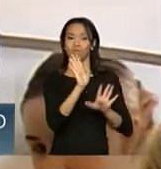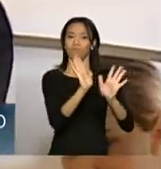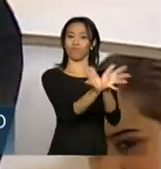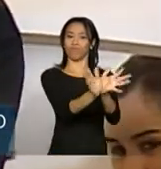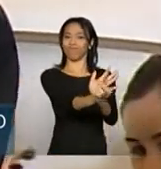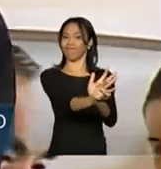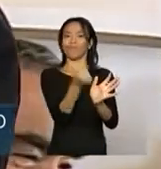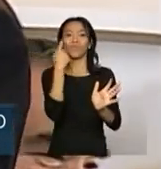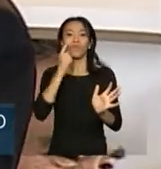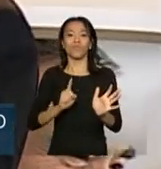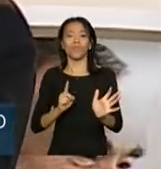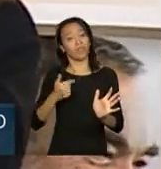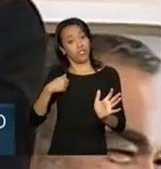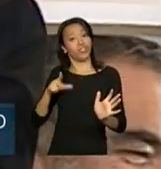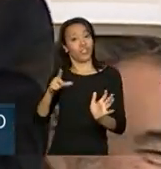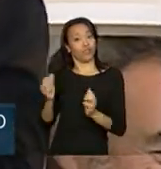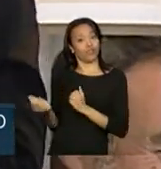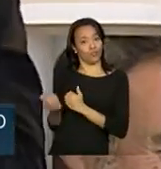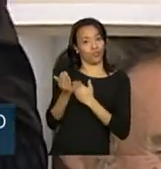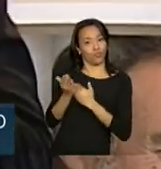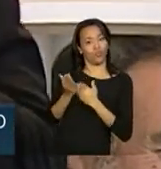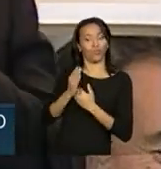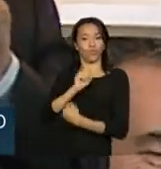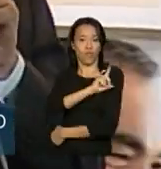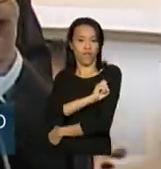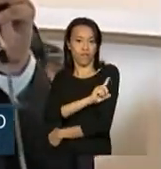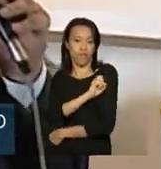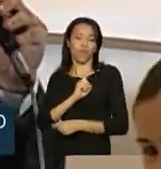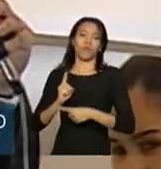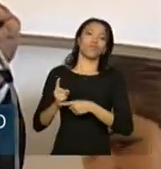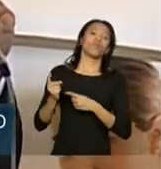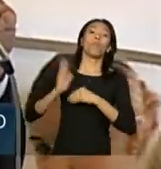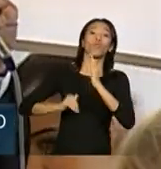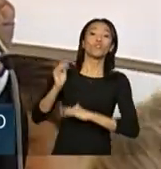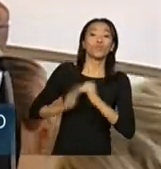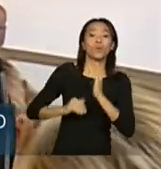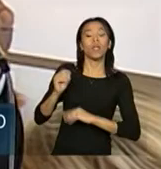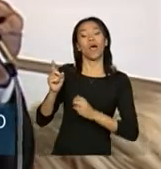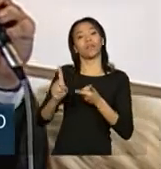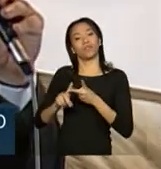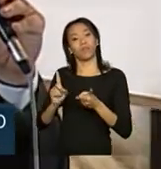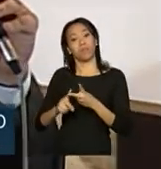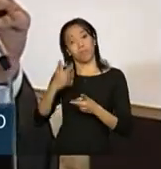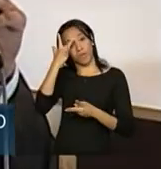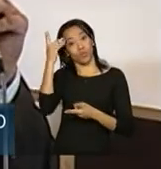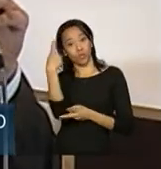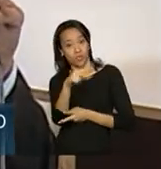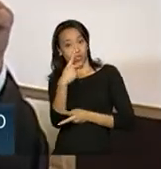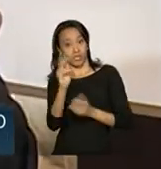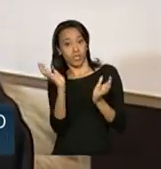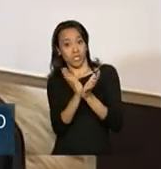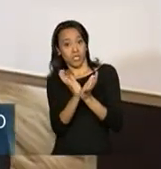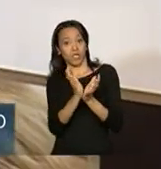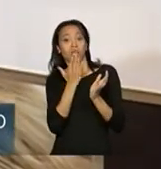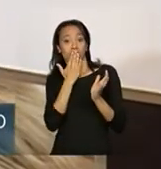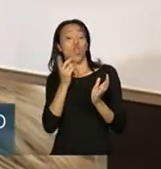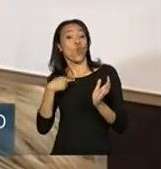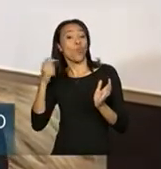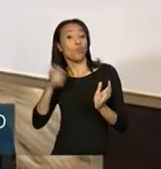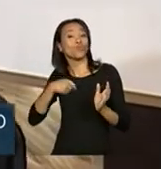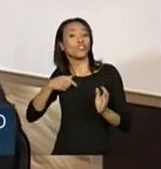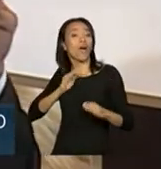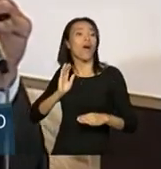E como tinha enfermeiro junto comigo, tinha técnico de enfermar junto comigo, tinha agente indígena de saúde junto comigo, eu pude salvar vidas.